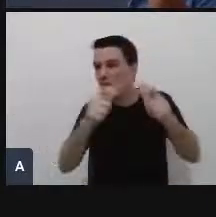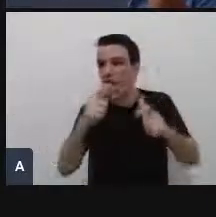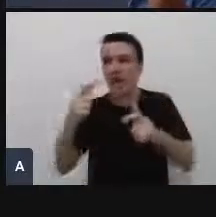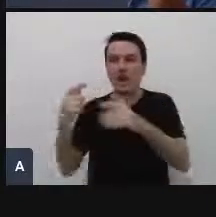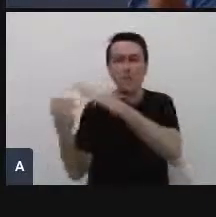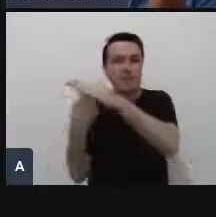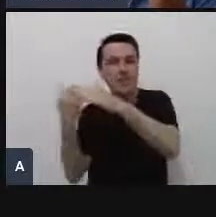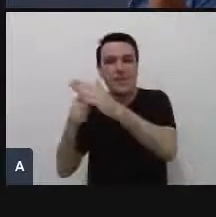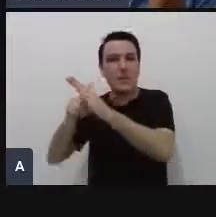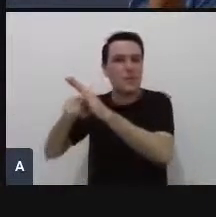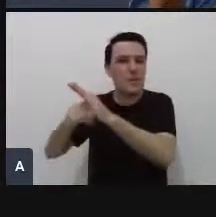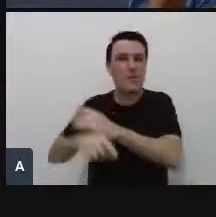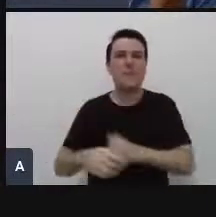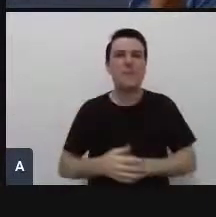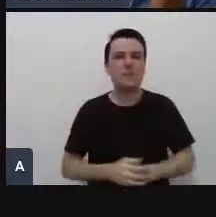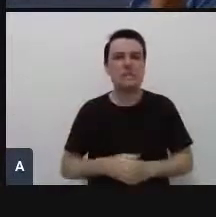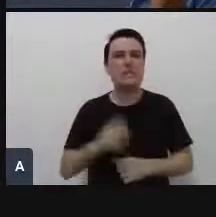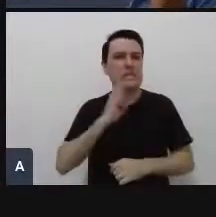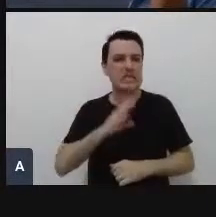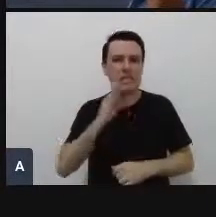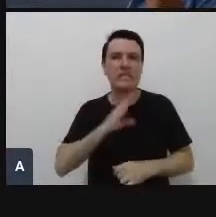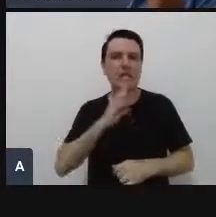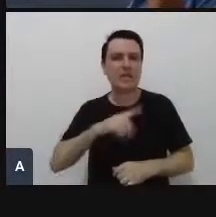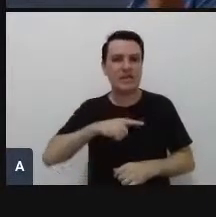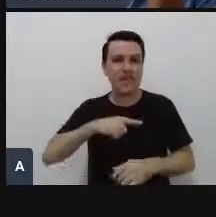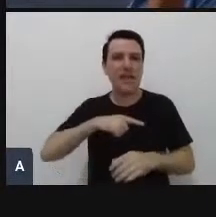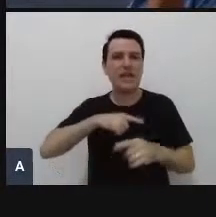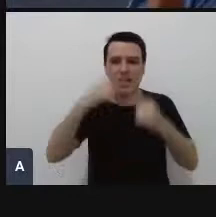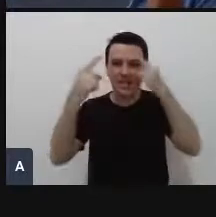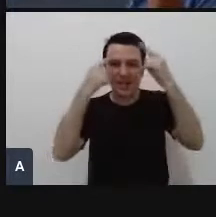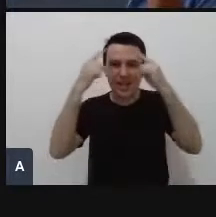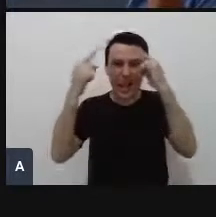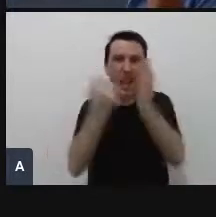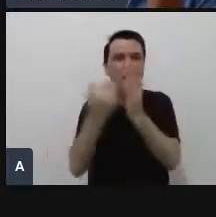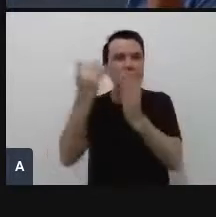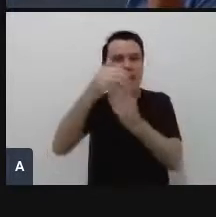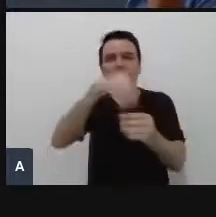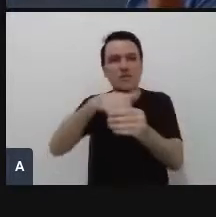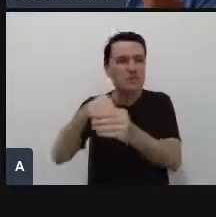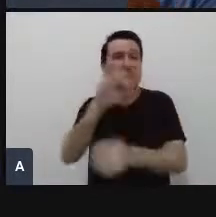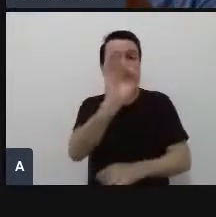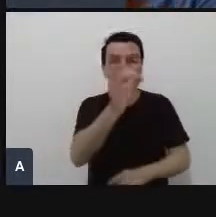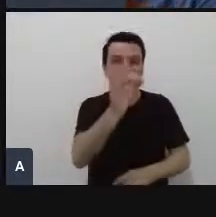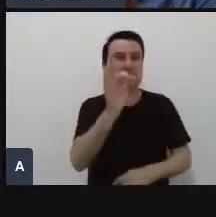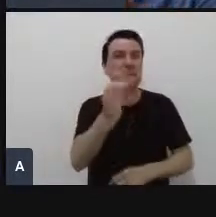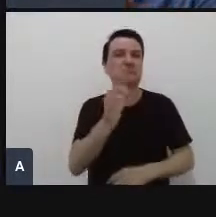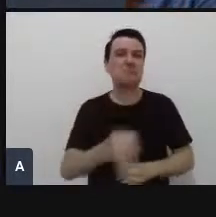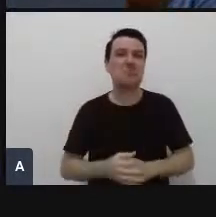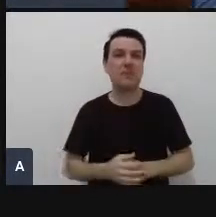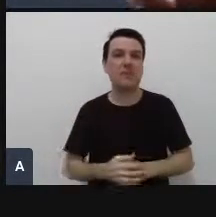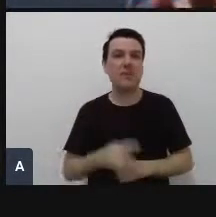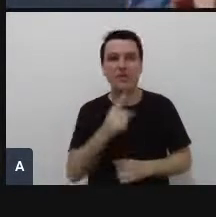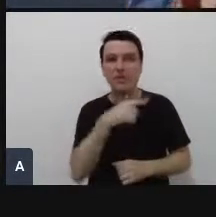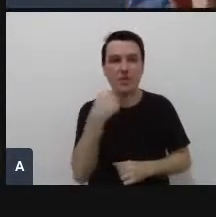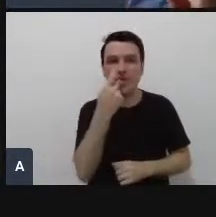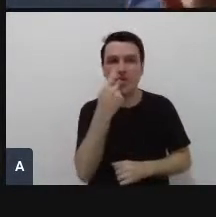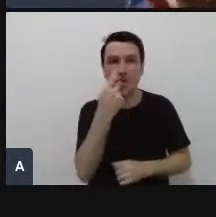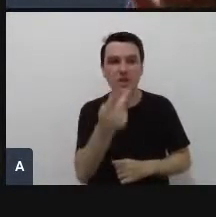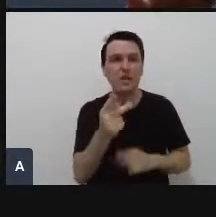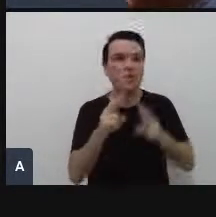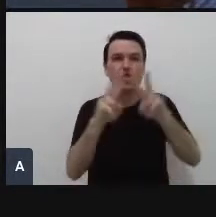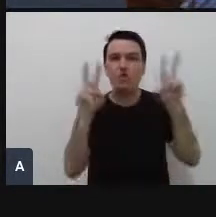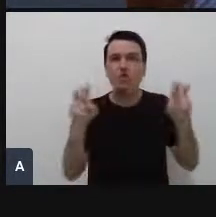show show show já tem algumas ideias mais votadas é isso gente é isso aí então aqui a gente falou da inovação